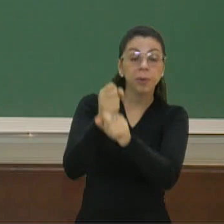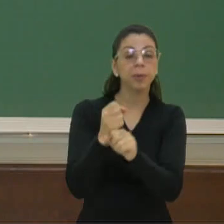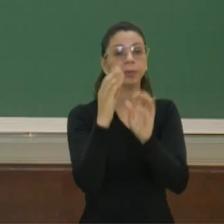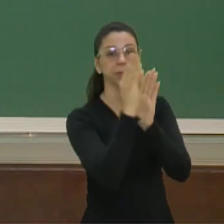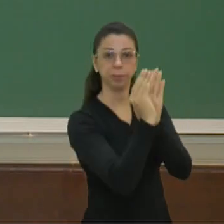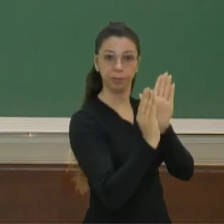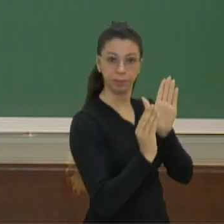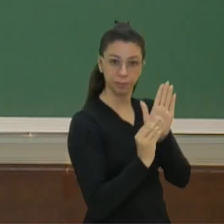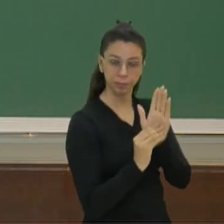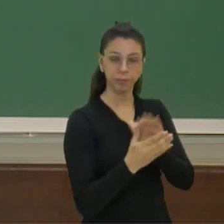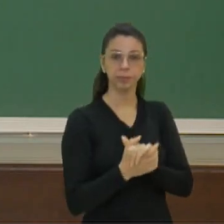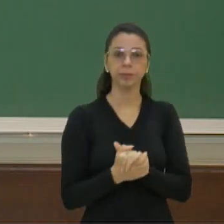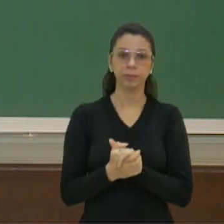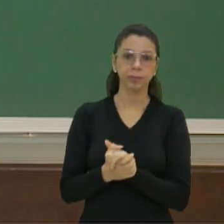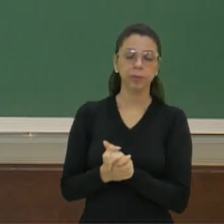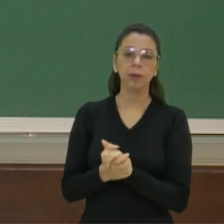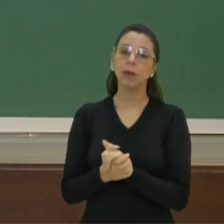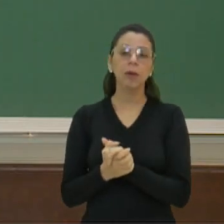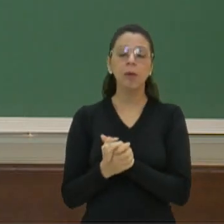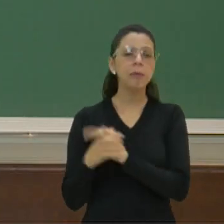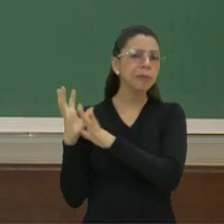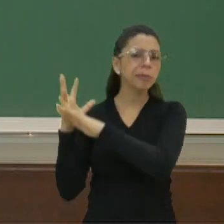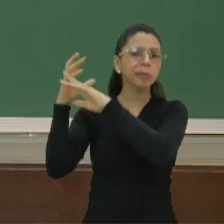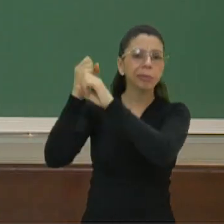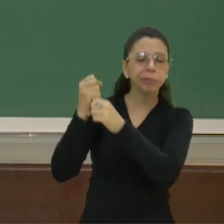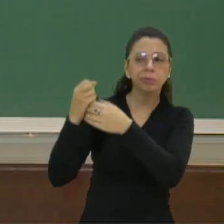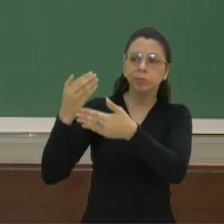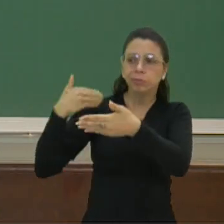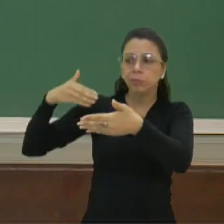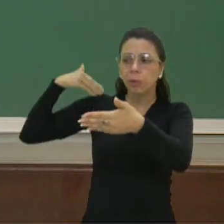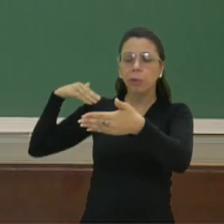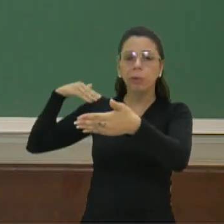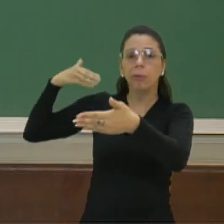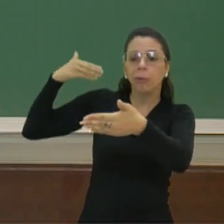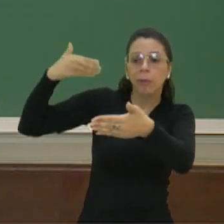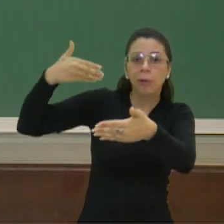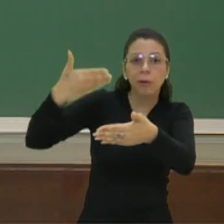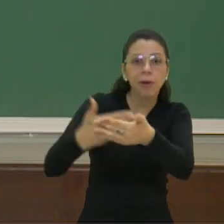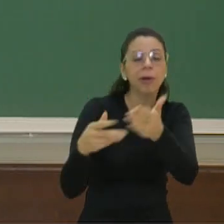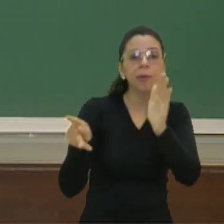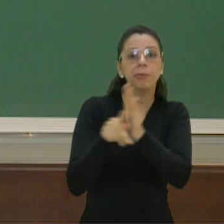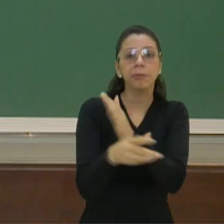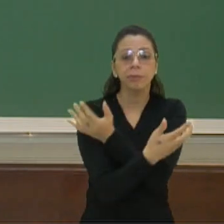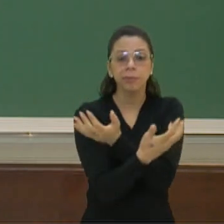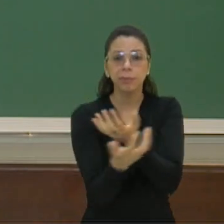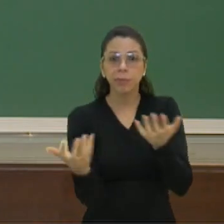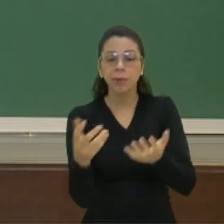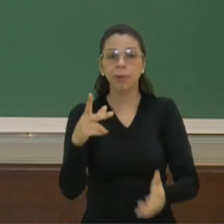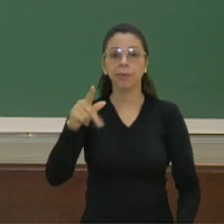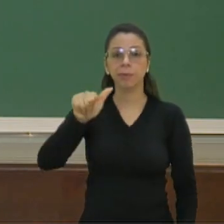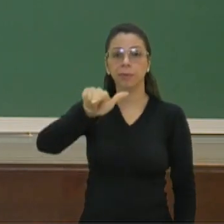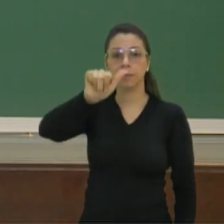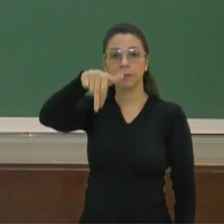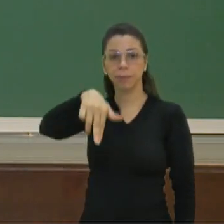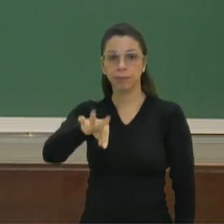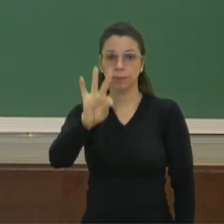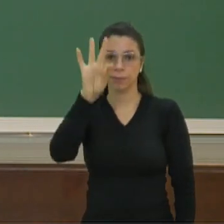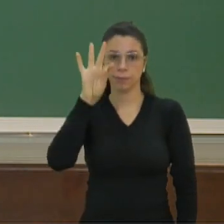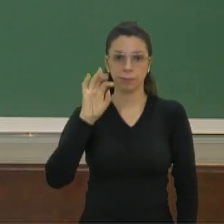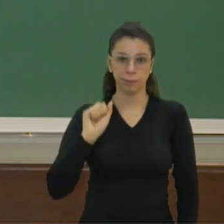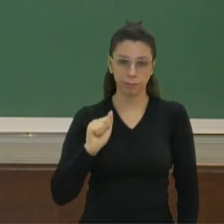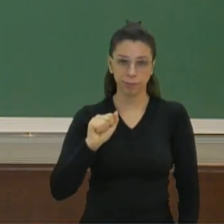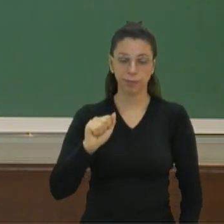conteúdos, para retomar tudo aquilo que a gente já falou sobre o reino das plantas, ok? Então, para começar,